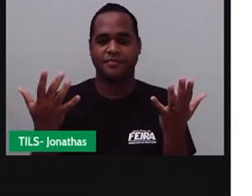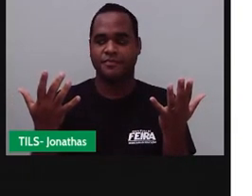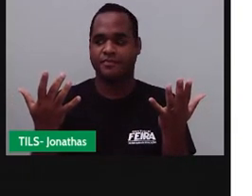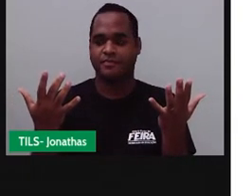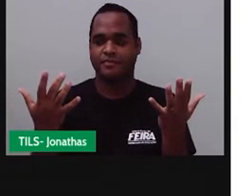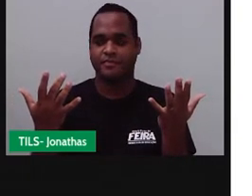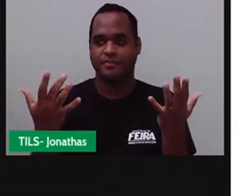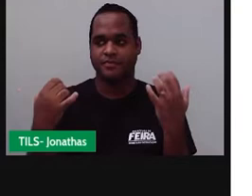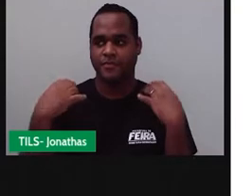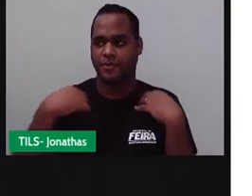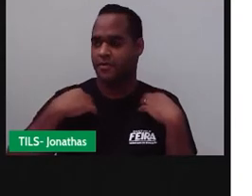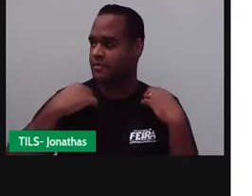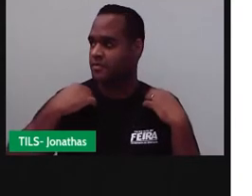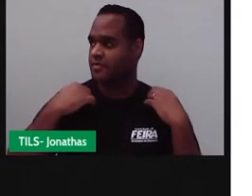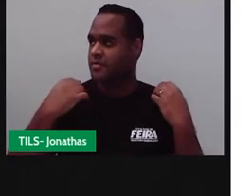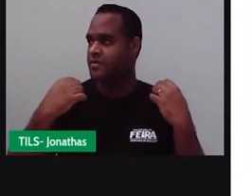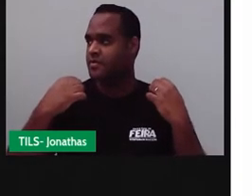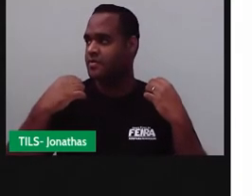As roupas,